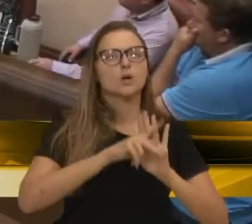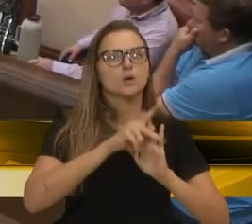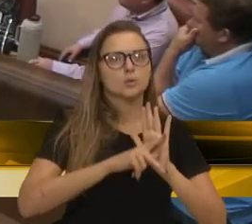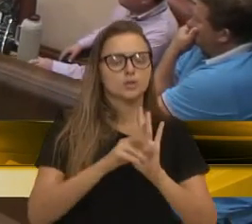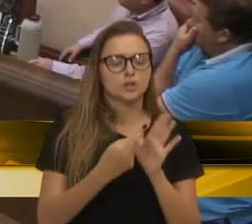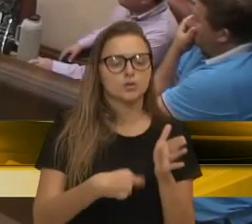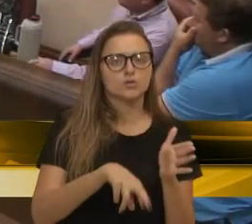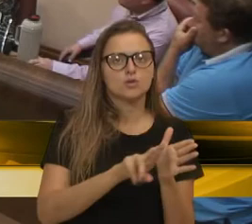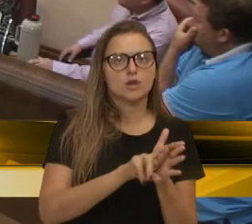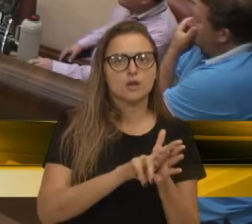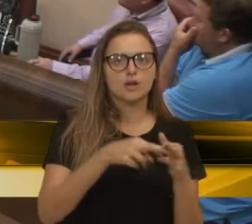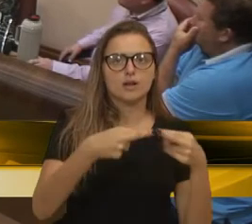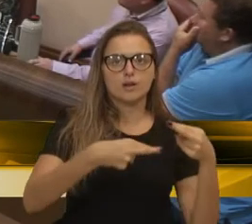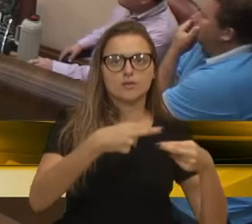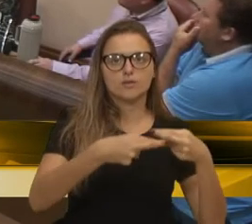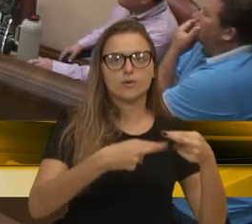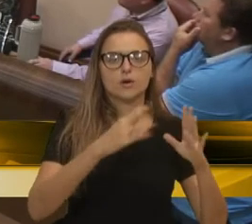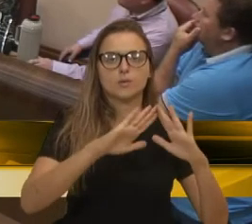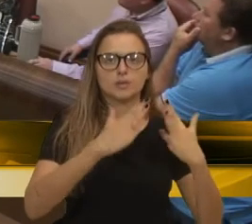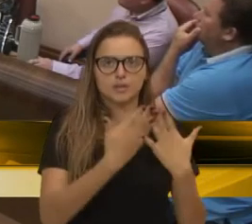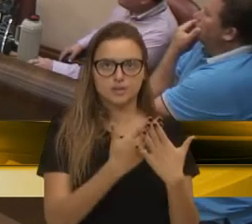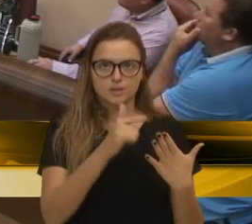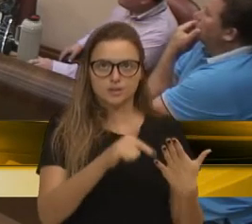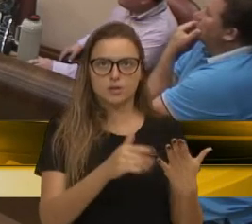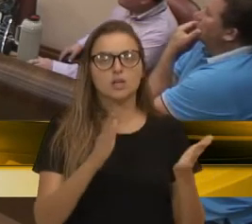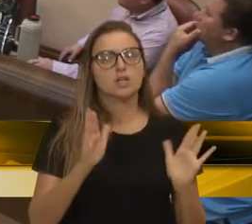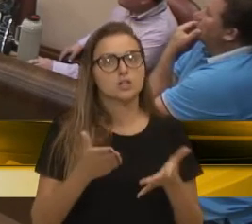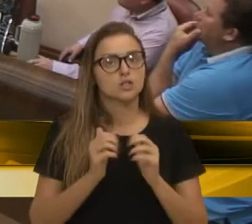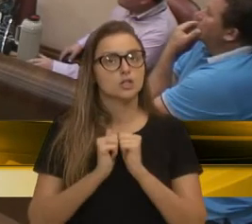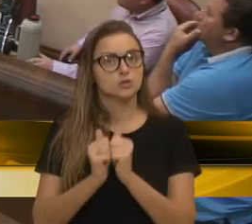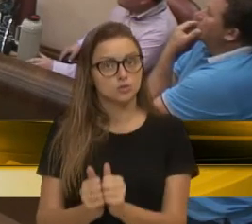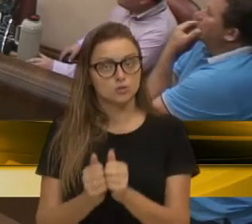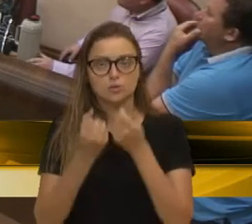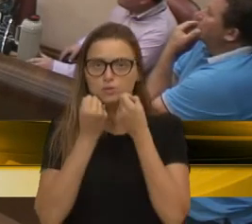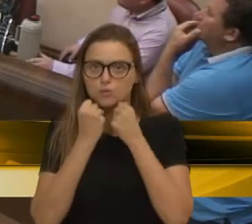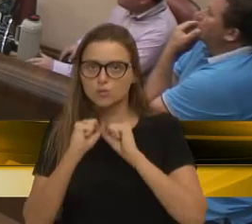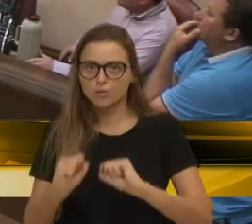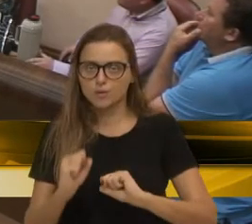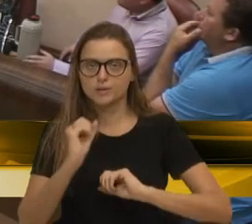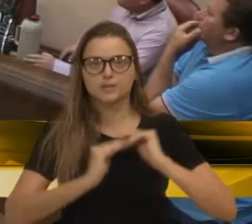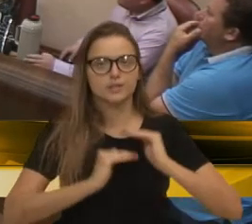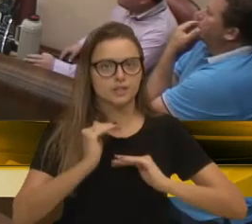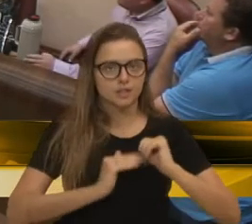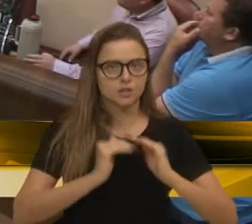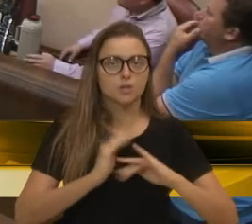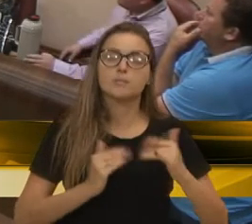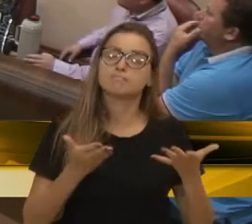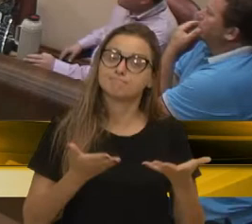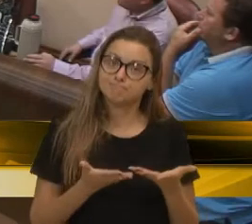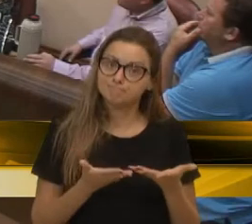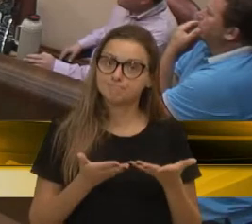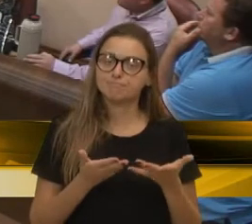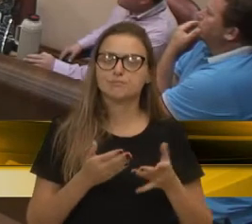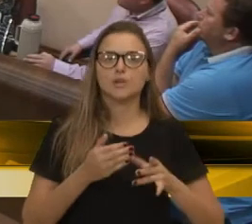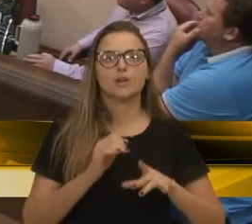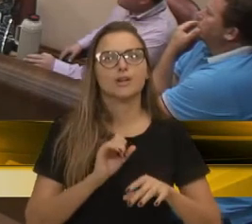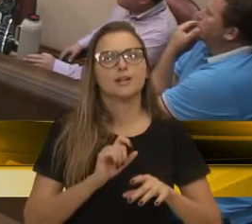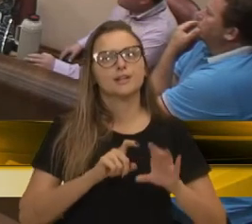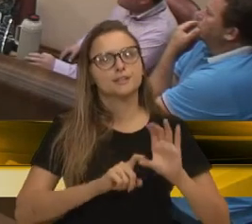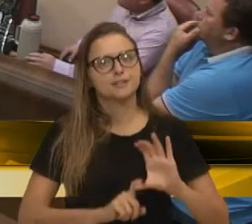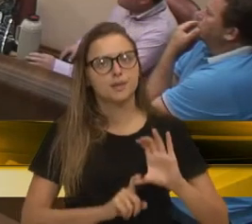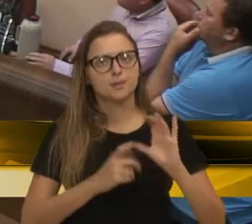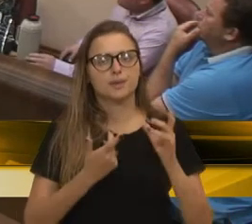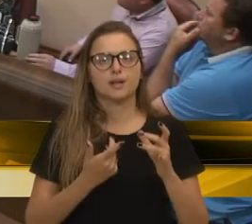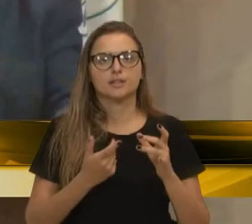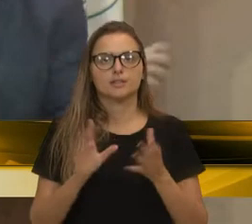recuperação do Cristóvão já se encontrava na Secretaria de Obras e agora, lamentavelmente, depende de liberação de recursos